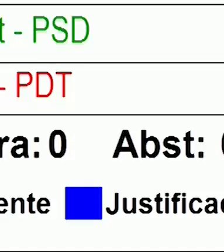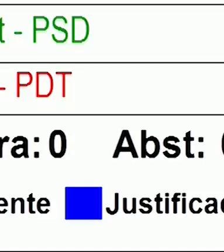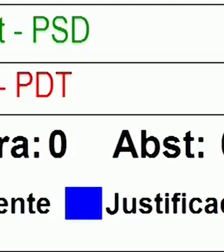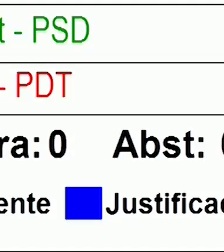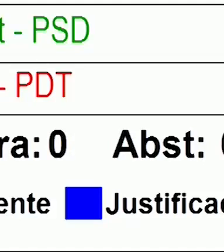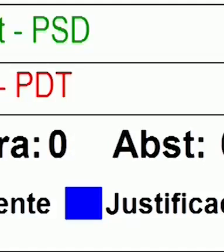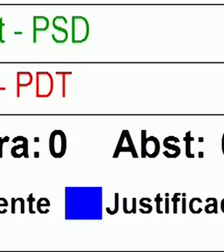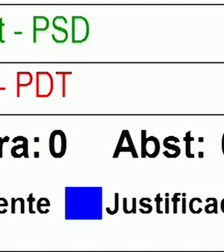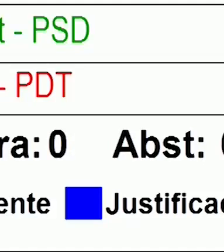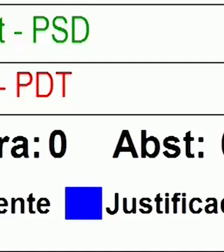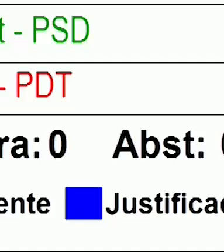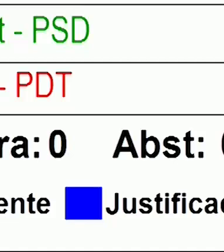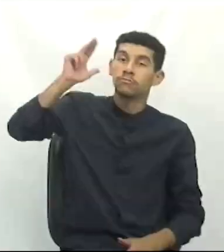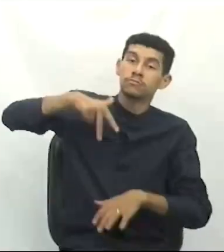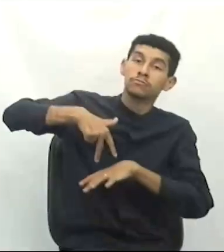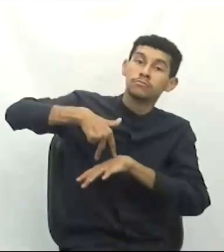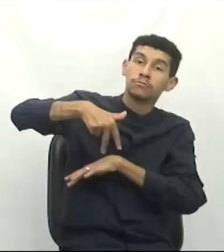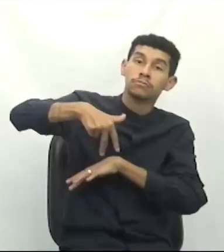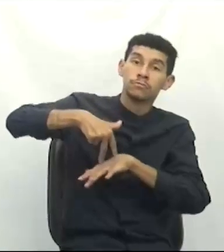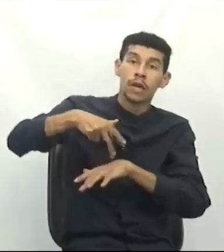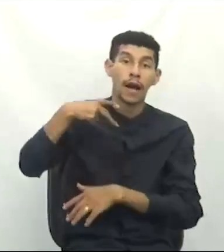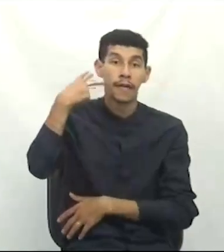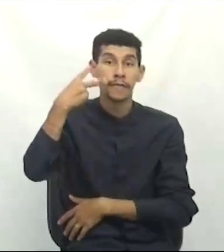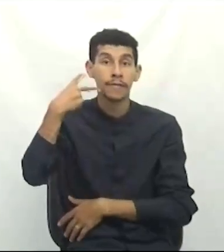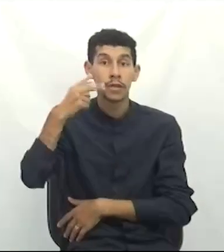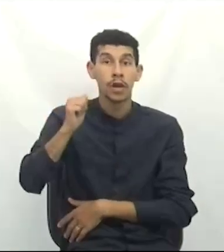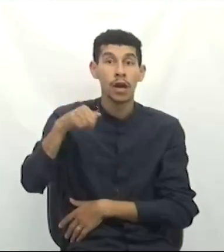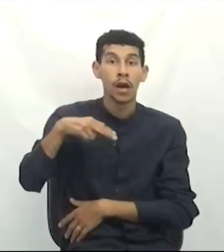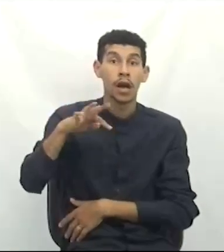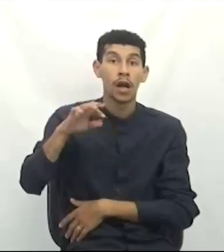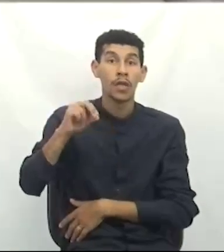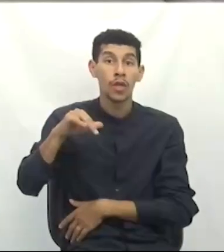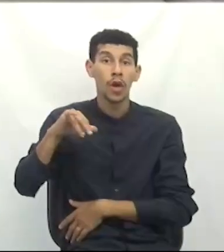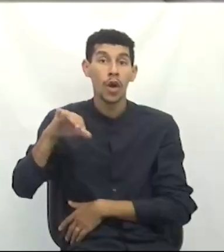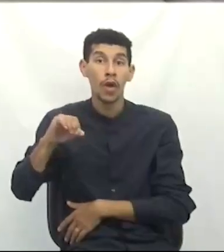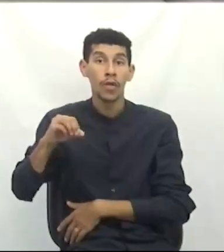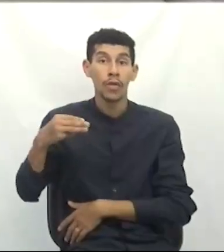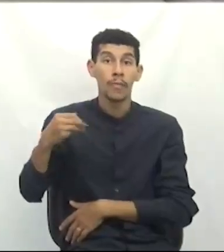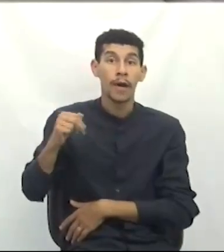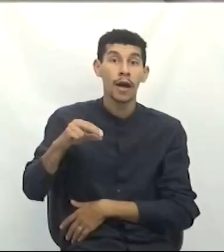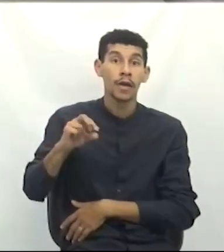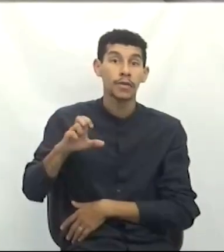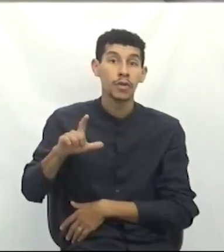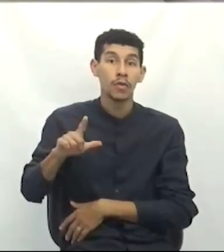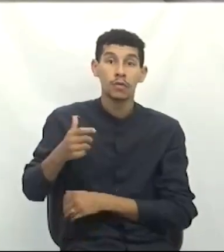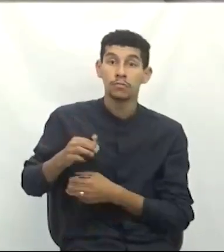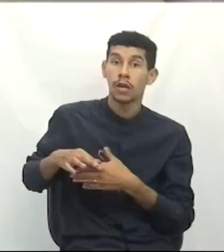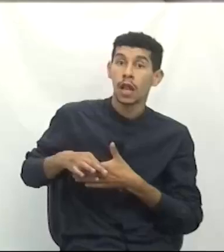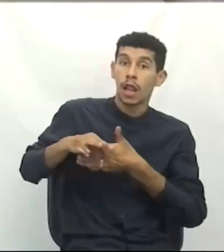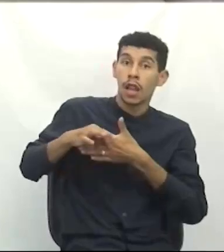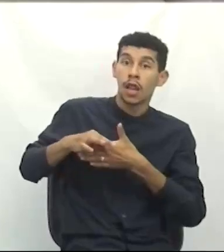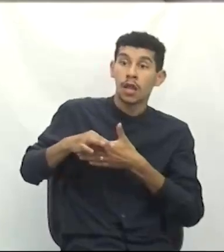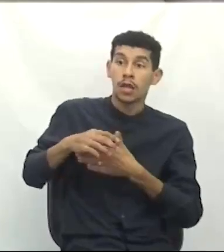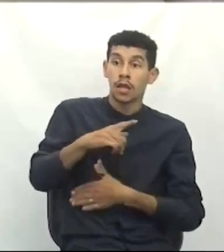Questão de ordem para o vereador Antônio Manuel, líder do governo.